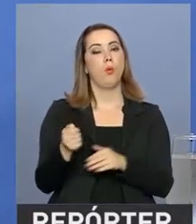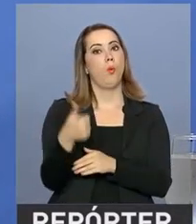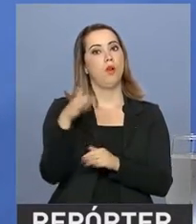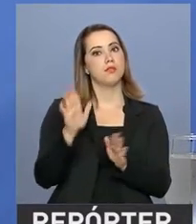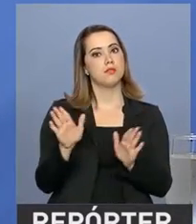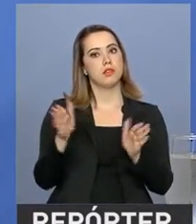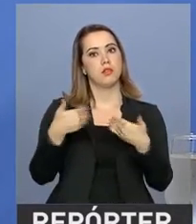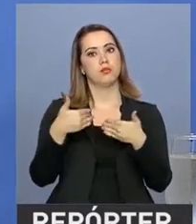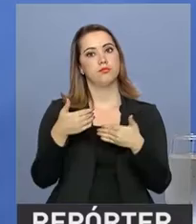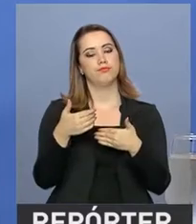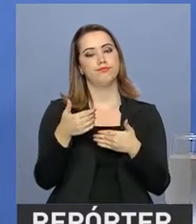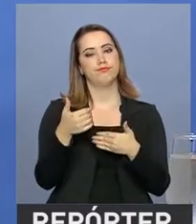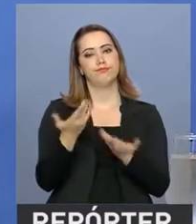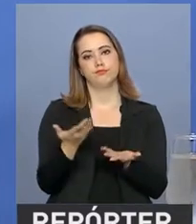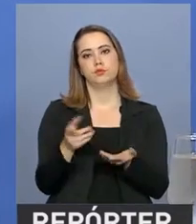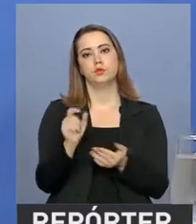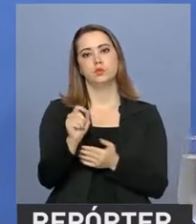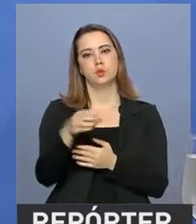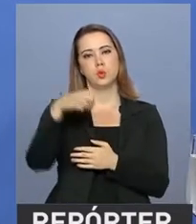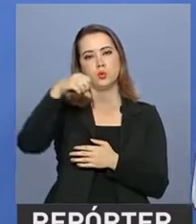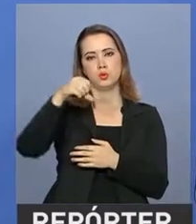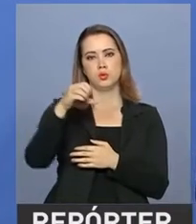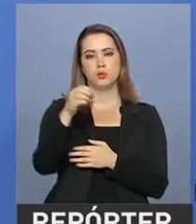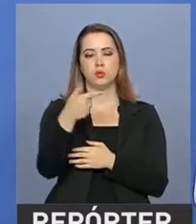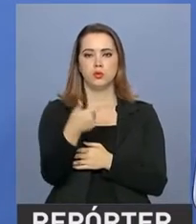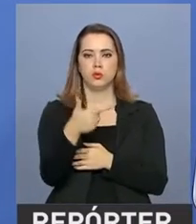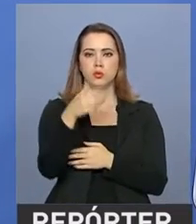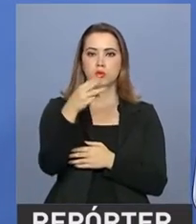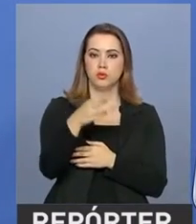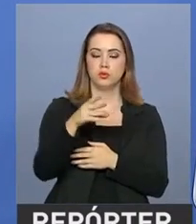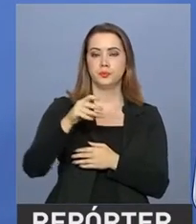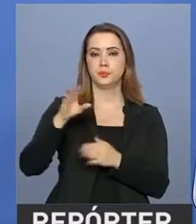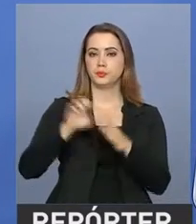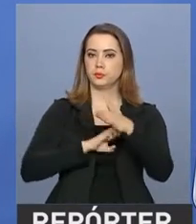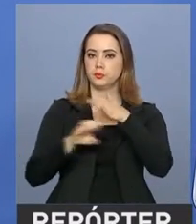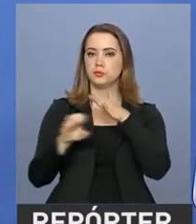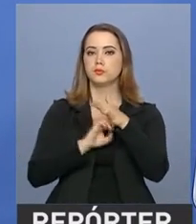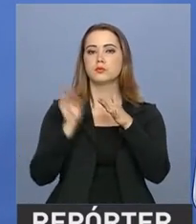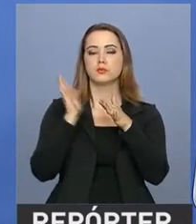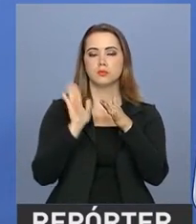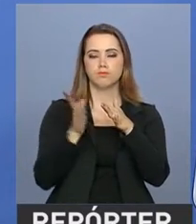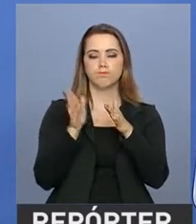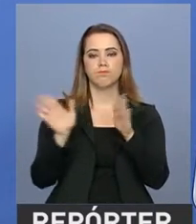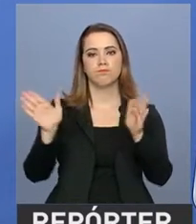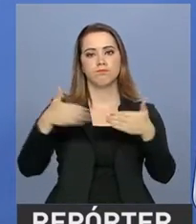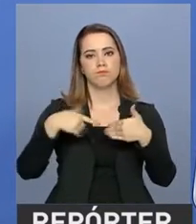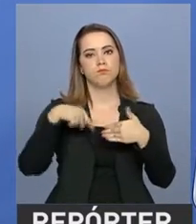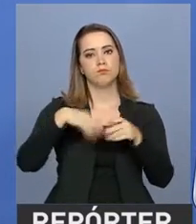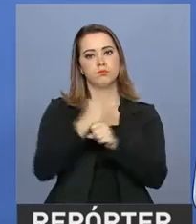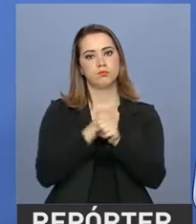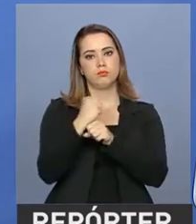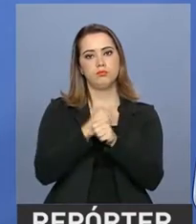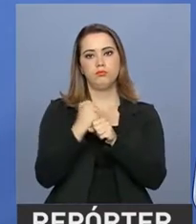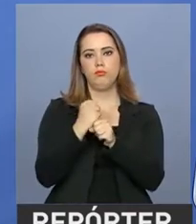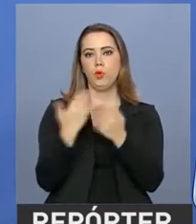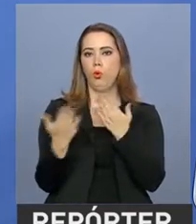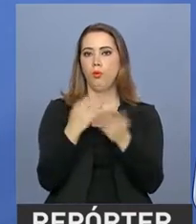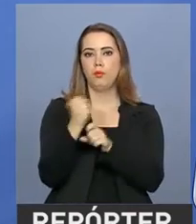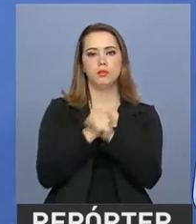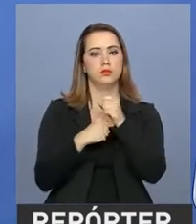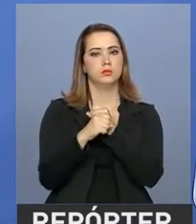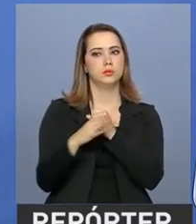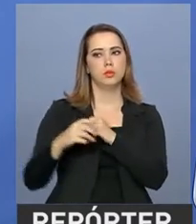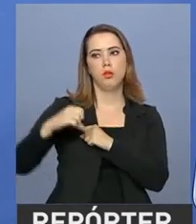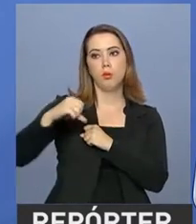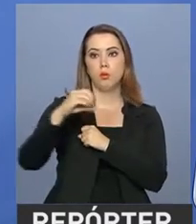ano, 923 empresas entraram em recuperação judicial. É um número quase 90% maior do que